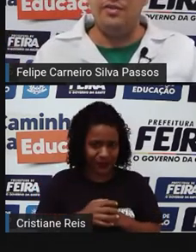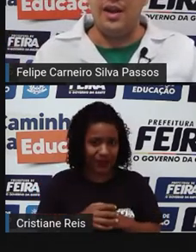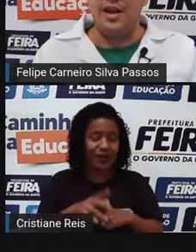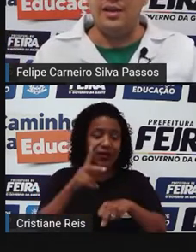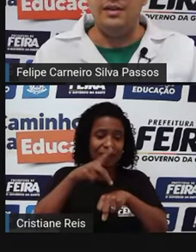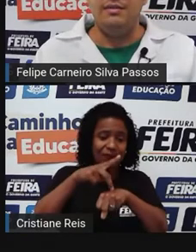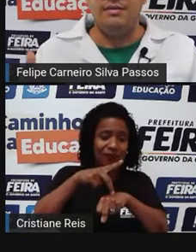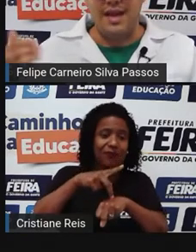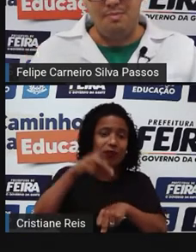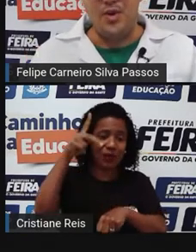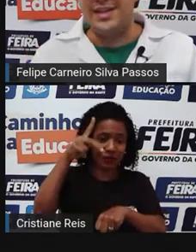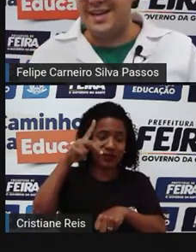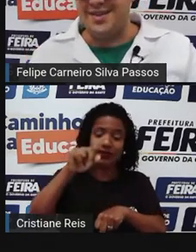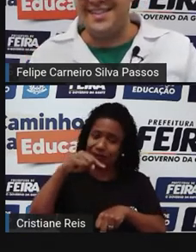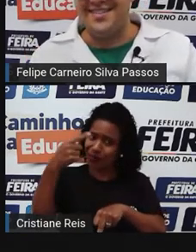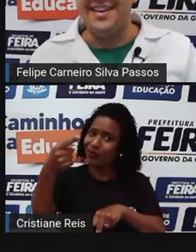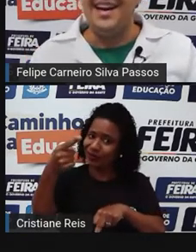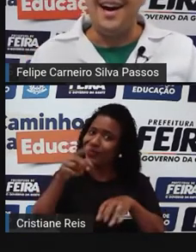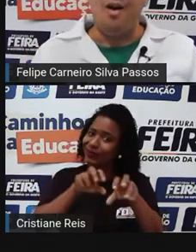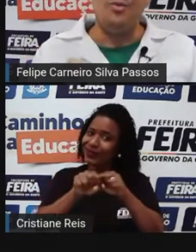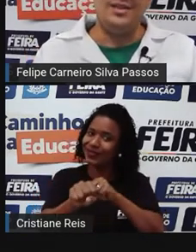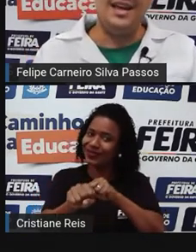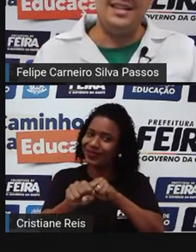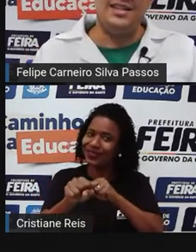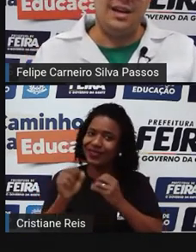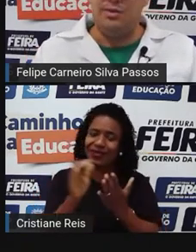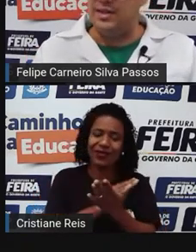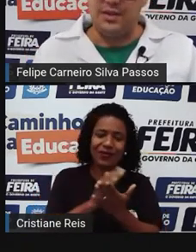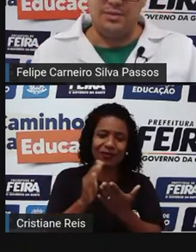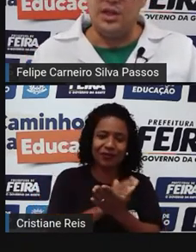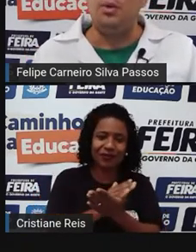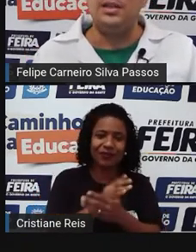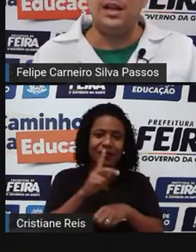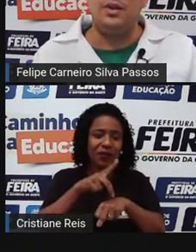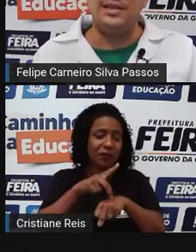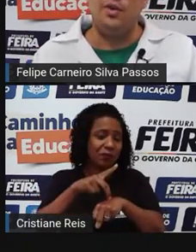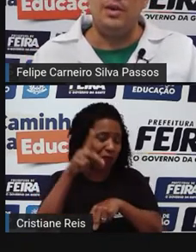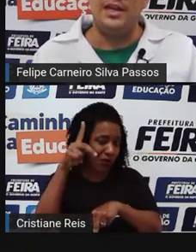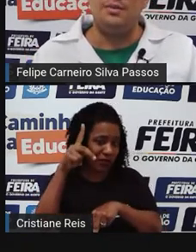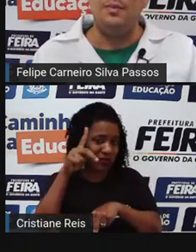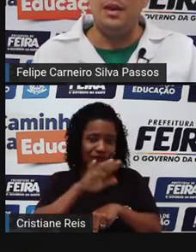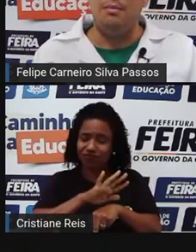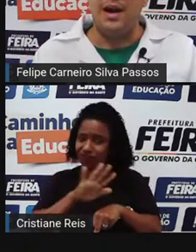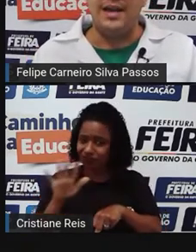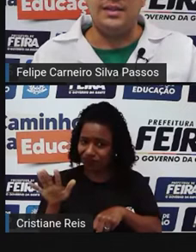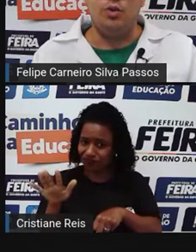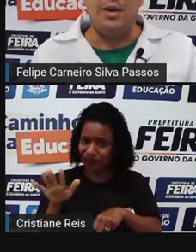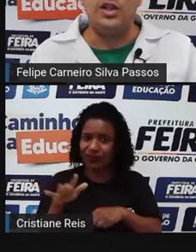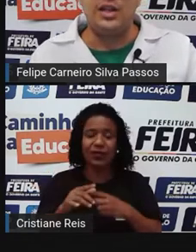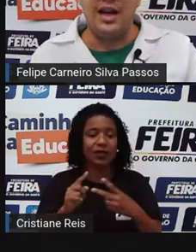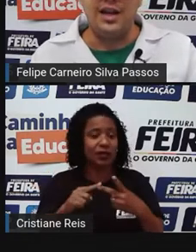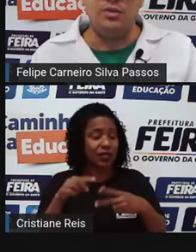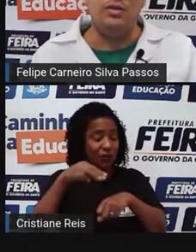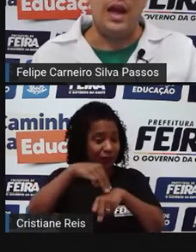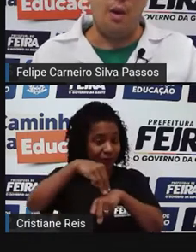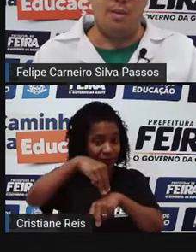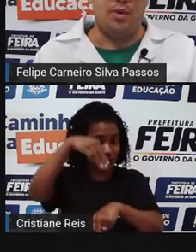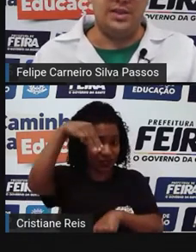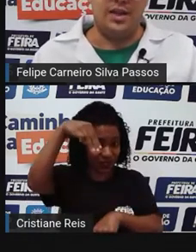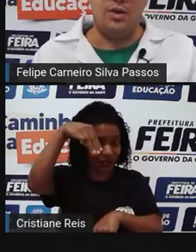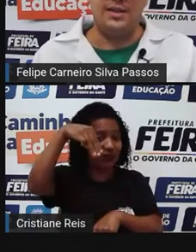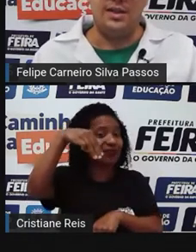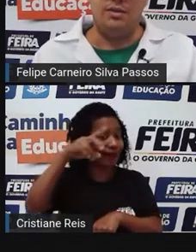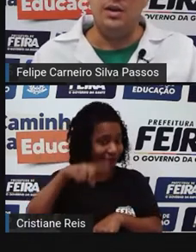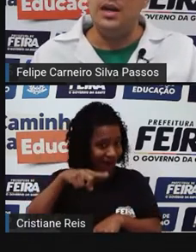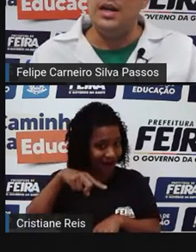cursos que vêm depois da graduação. Alguns deles se chamam simplesmente pós-graduação mesmo, mas o mestrado é uma